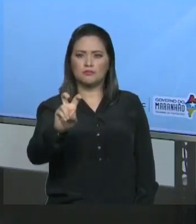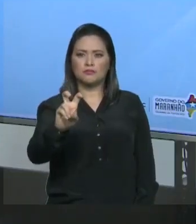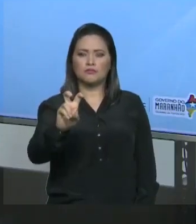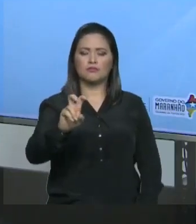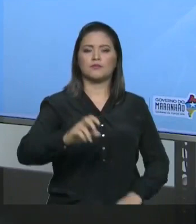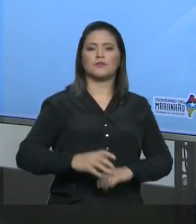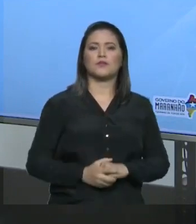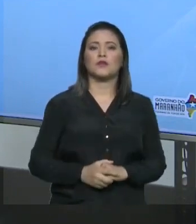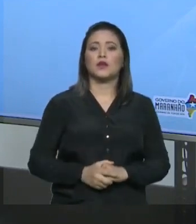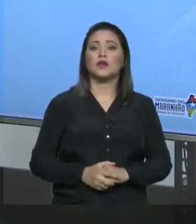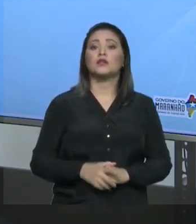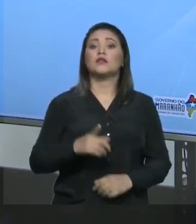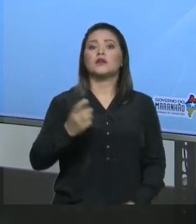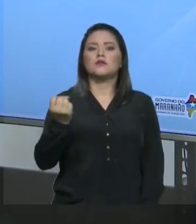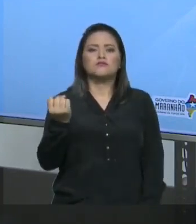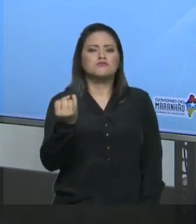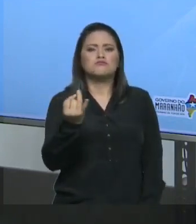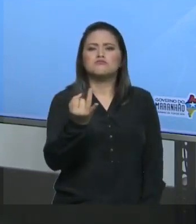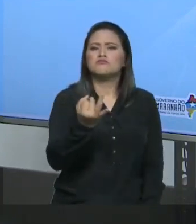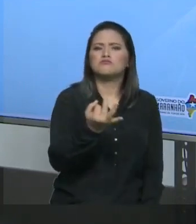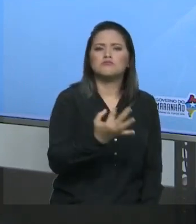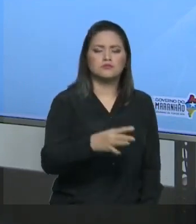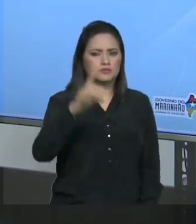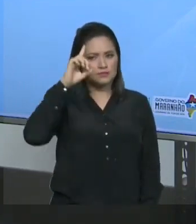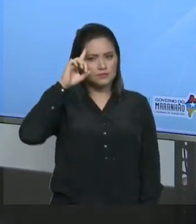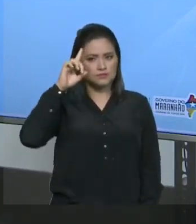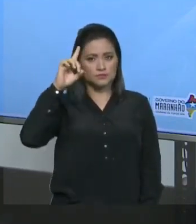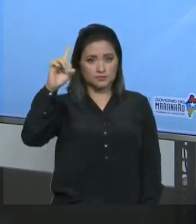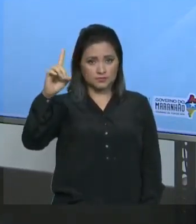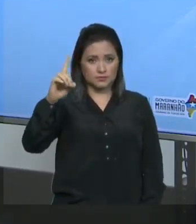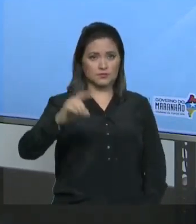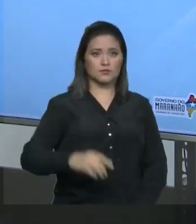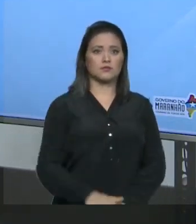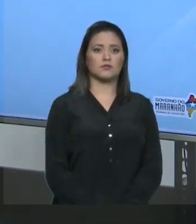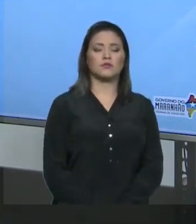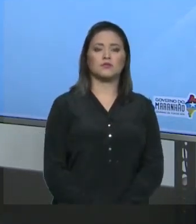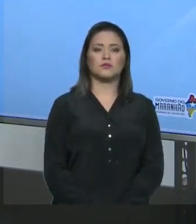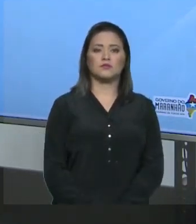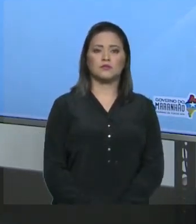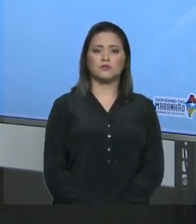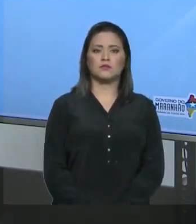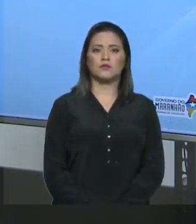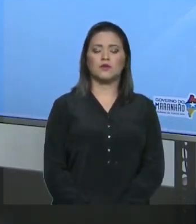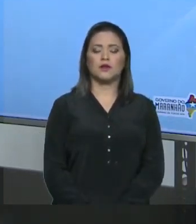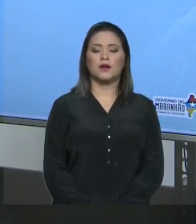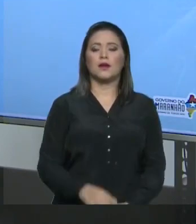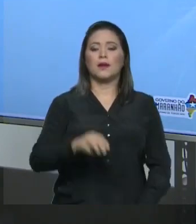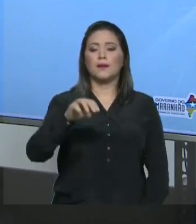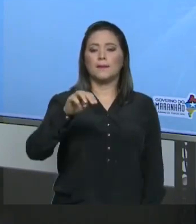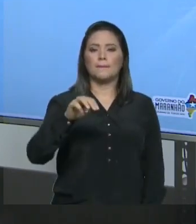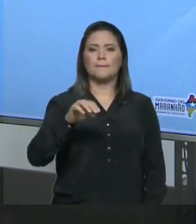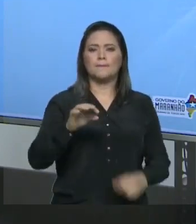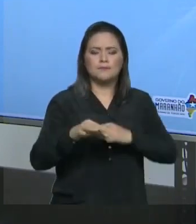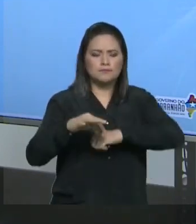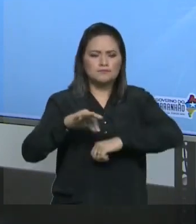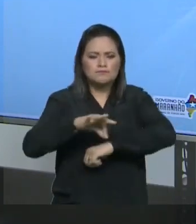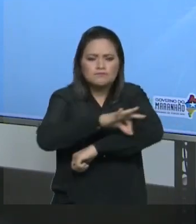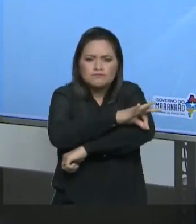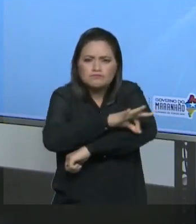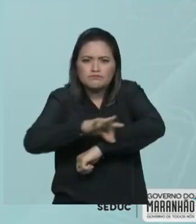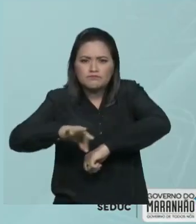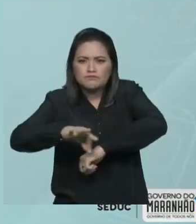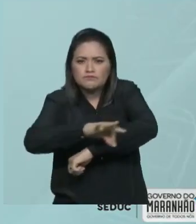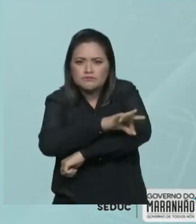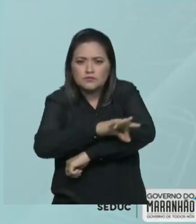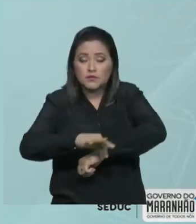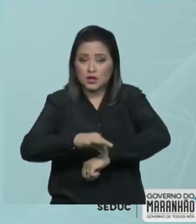Então você tem uma contagem de dias. Medições. Por exemplo, se eu for medir a minha